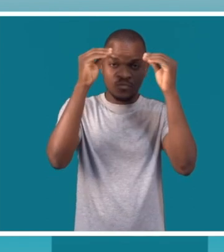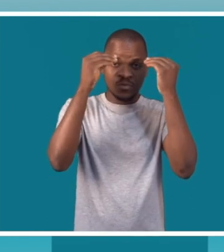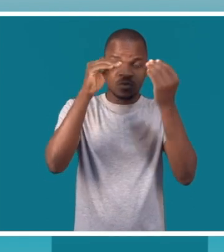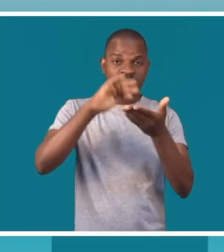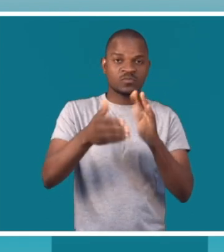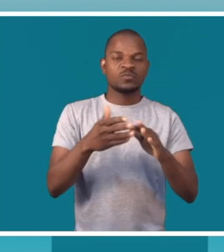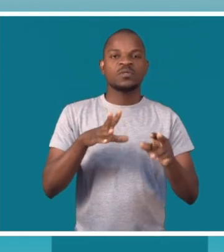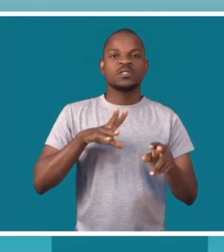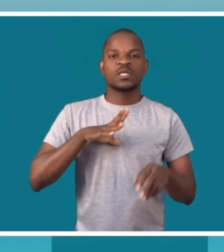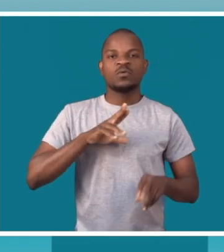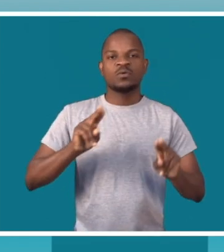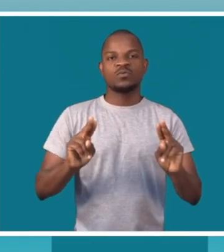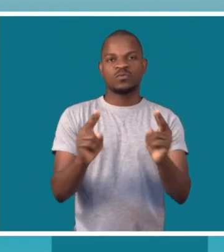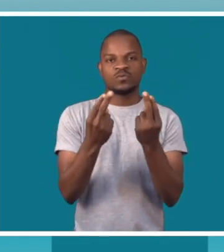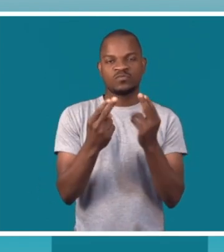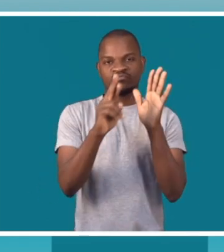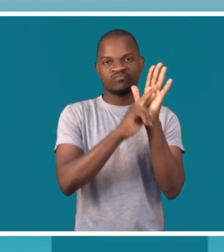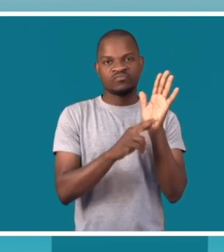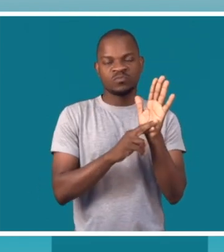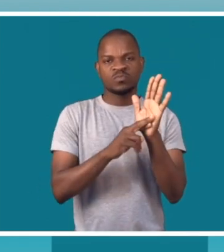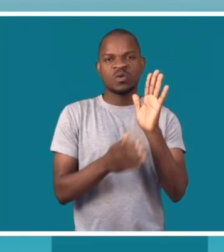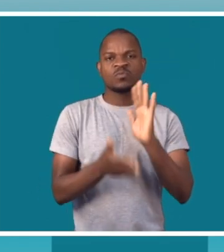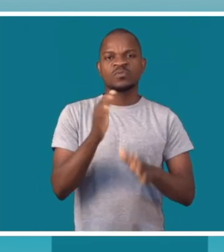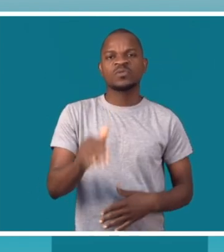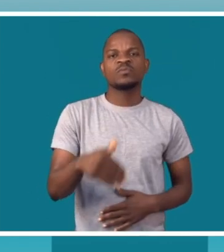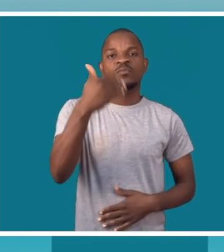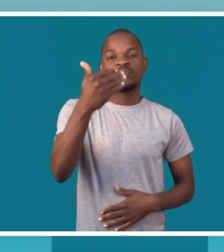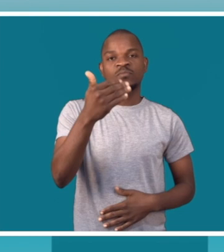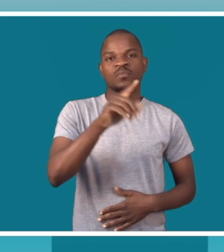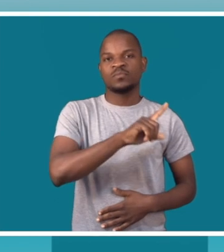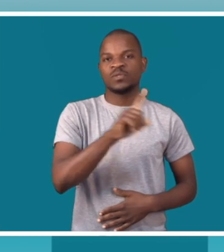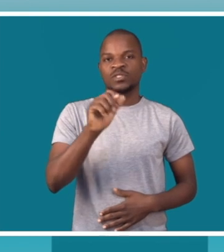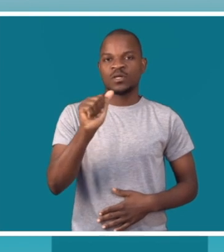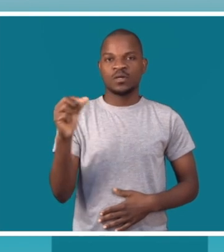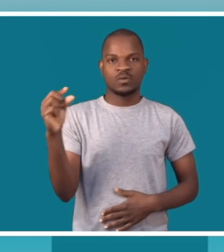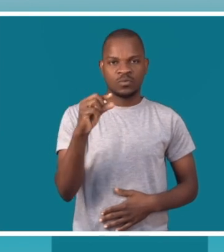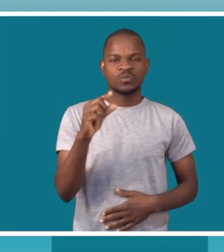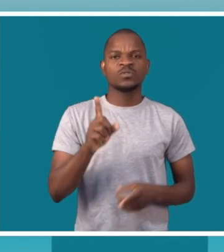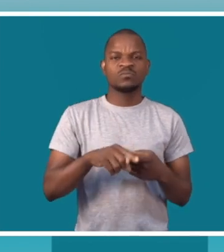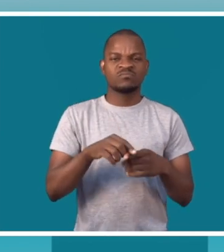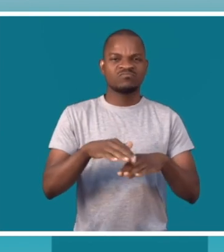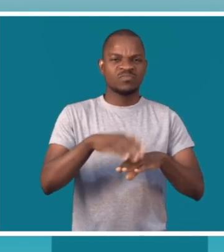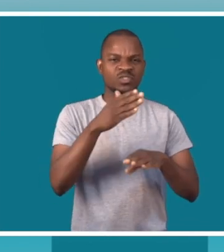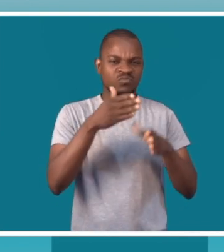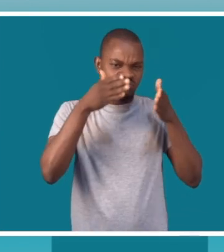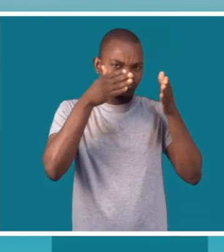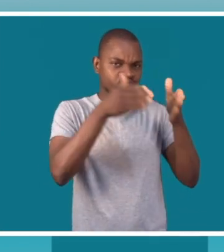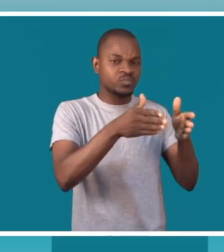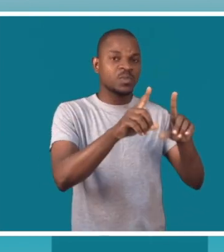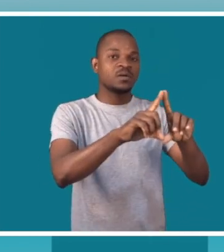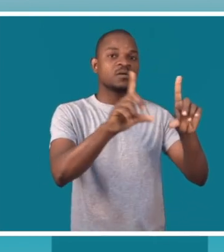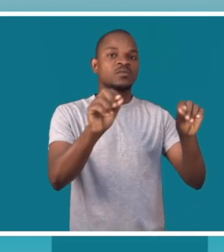novo modelo de formação, um currículo que vai começar agora em agosto, onde damos primazia